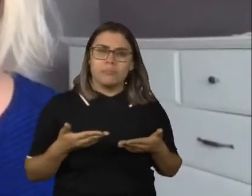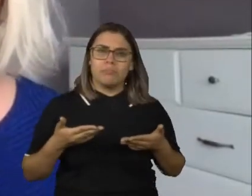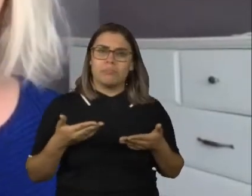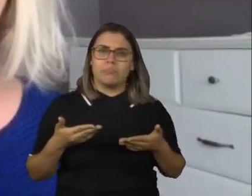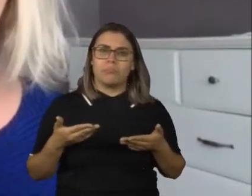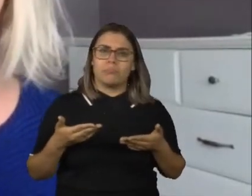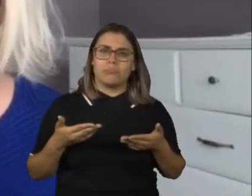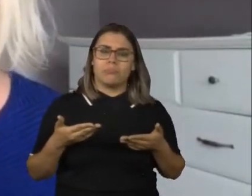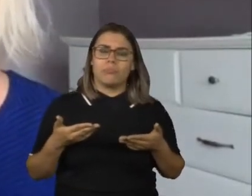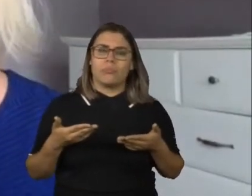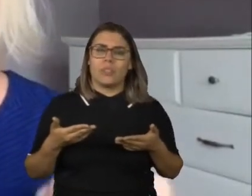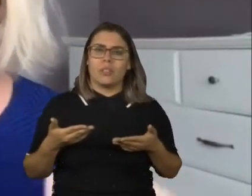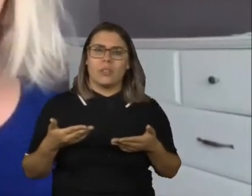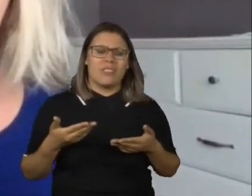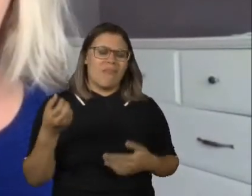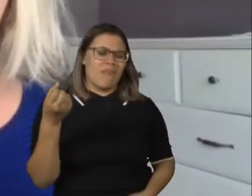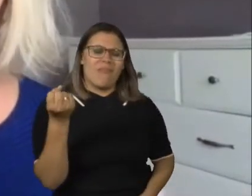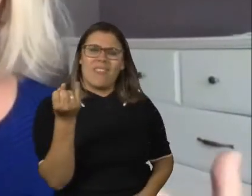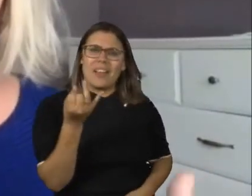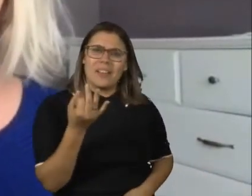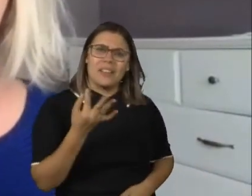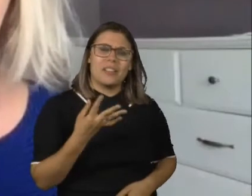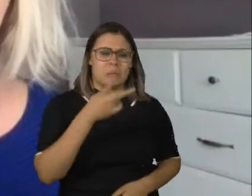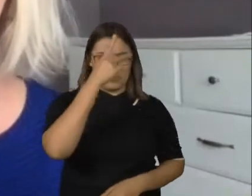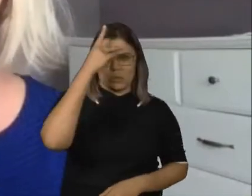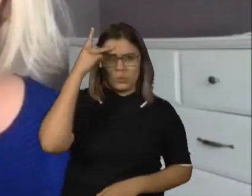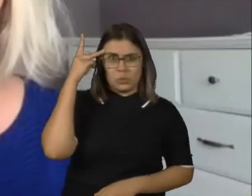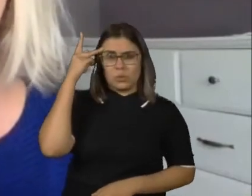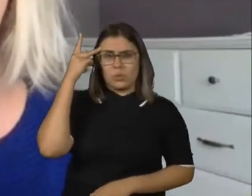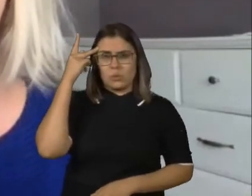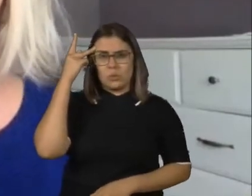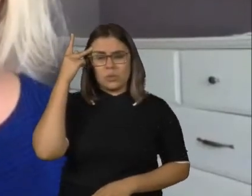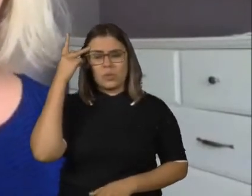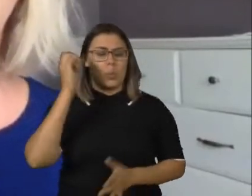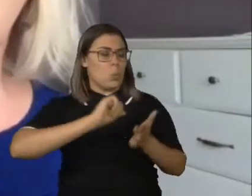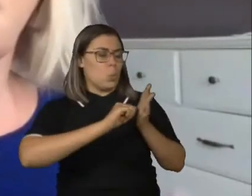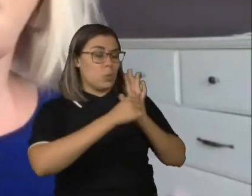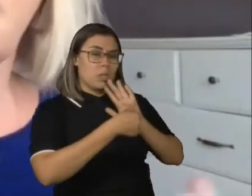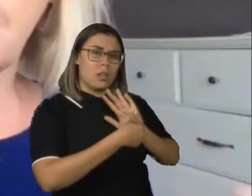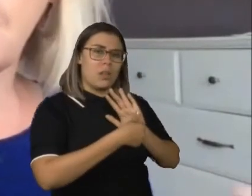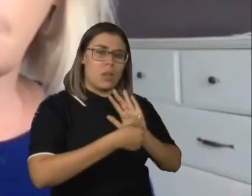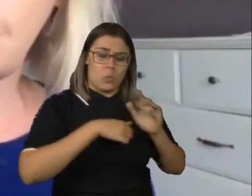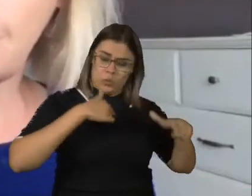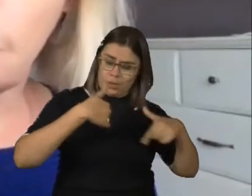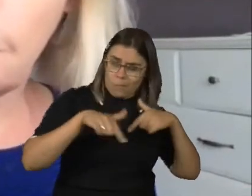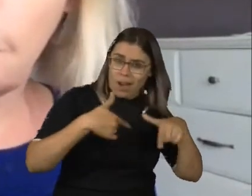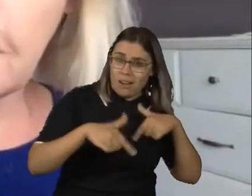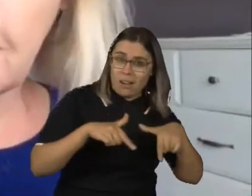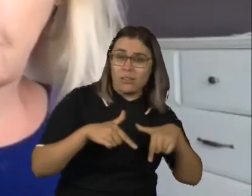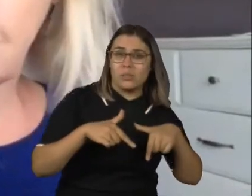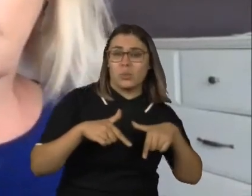nós não temos inúmeras pessoas com síndrome de Down ocupando espaços no mercado de trabalho,